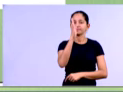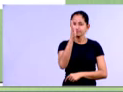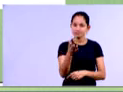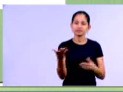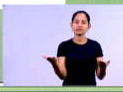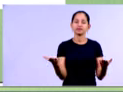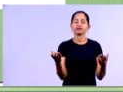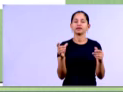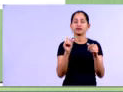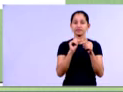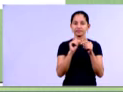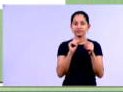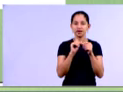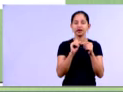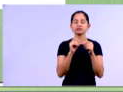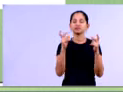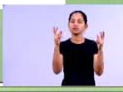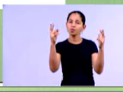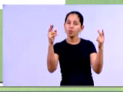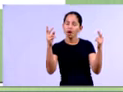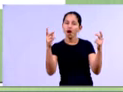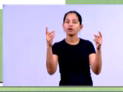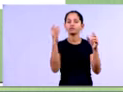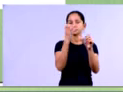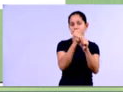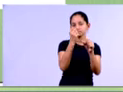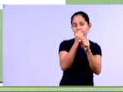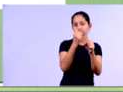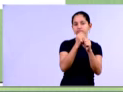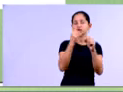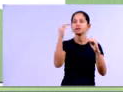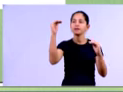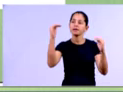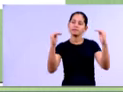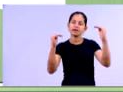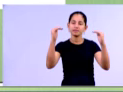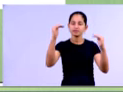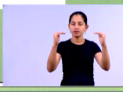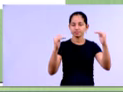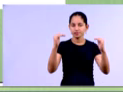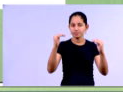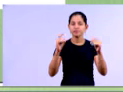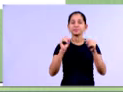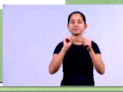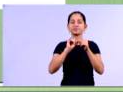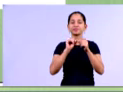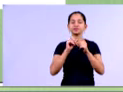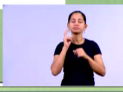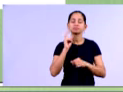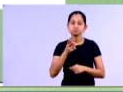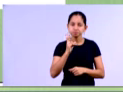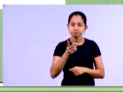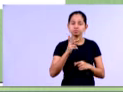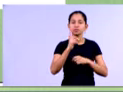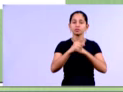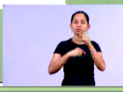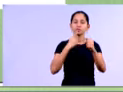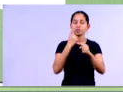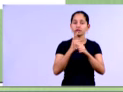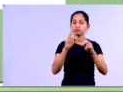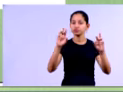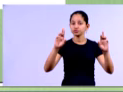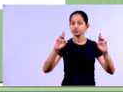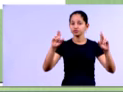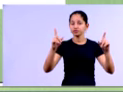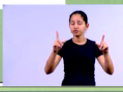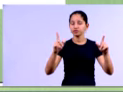a mesma conta, disponibilidades, né, em 2012, e dividirmos pelo total do ativo daquele ano e multiplicarmos por